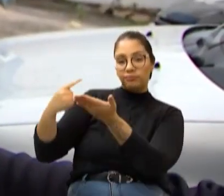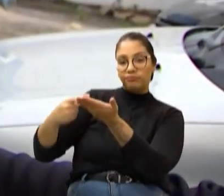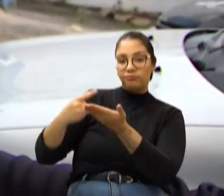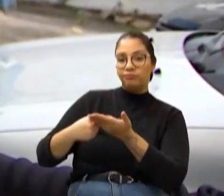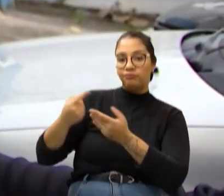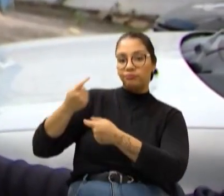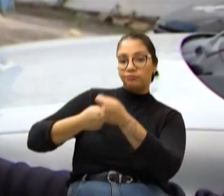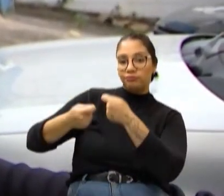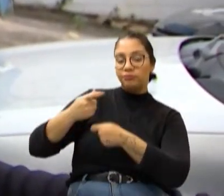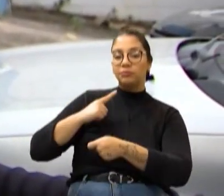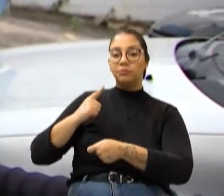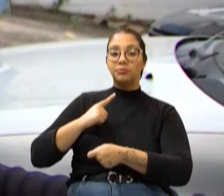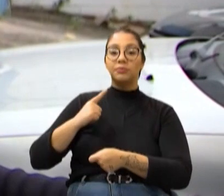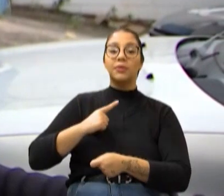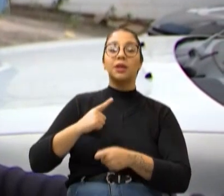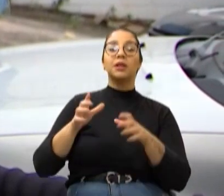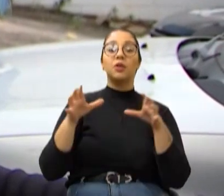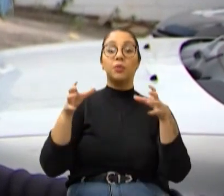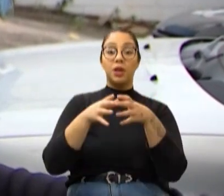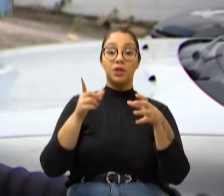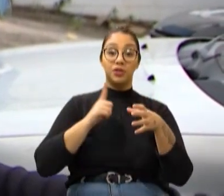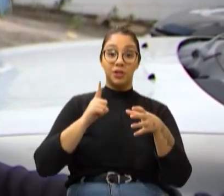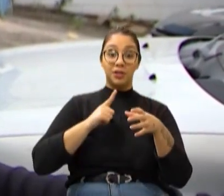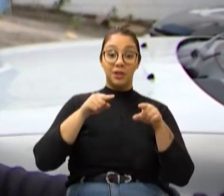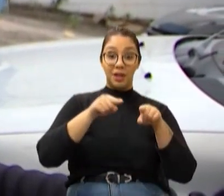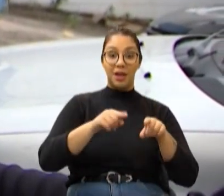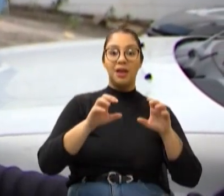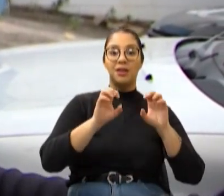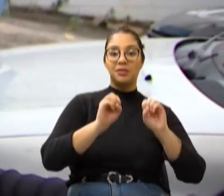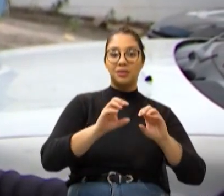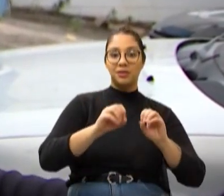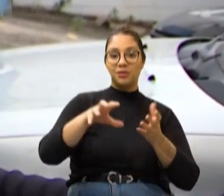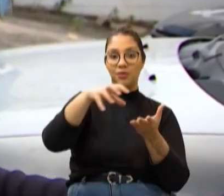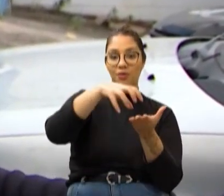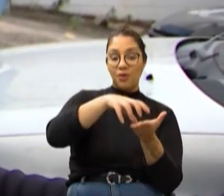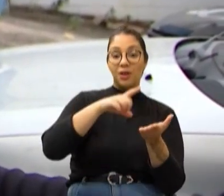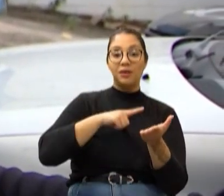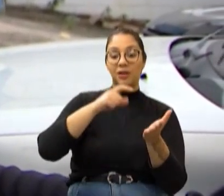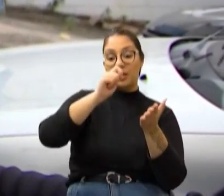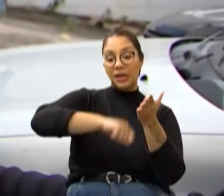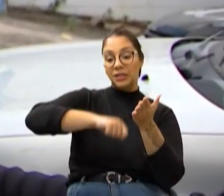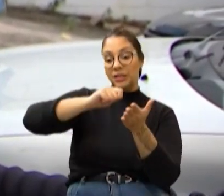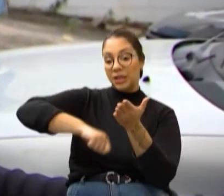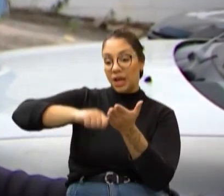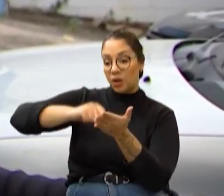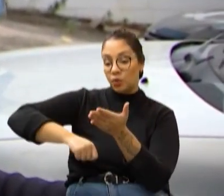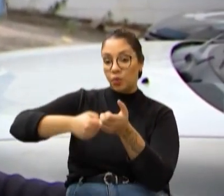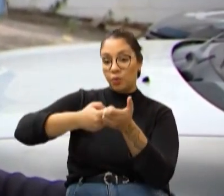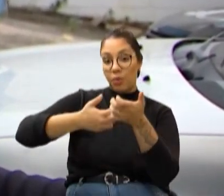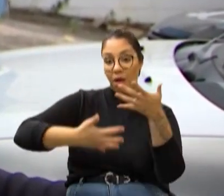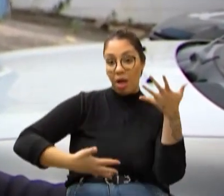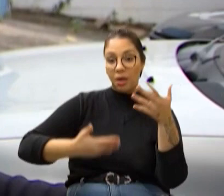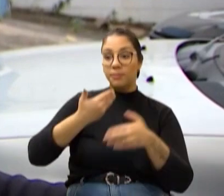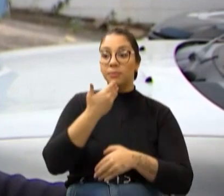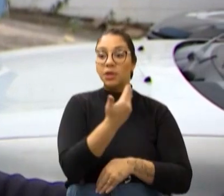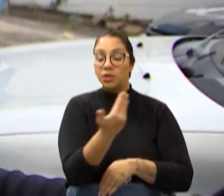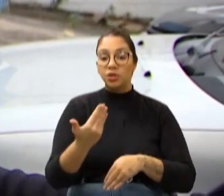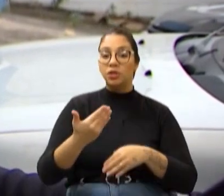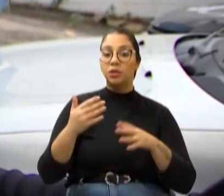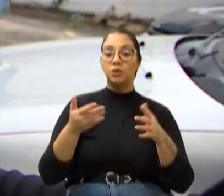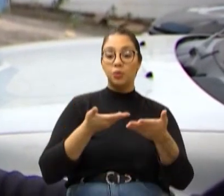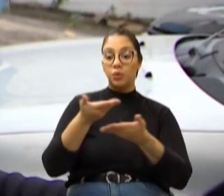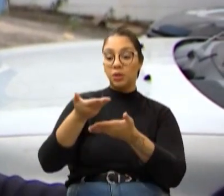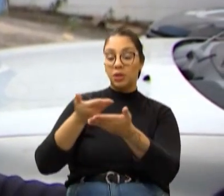o governo do Estado, para que a comunidade possa contar com esse equipamento. Então, nós estamos, inclusive, recolhendo assinaturas no abaixo